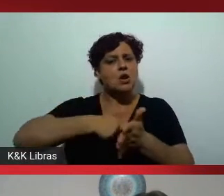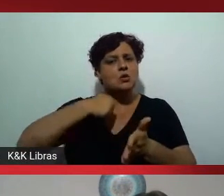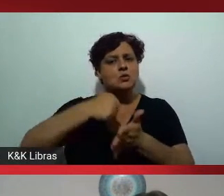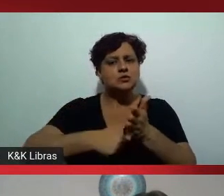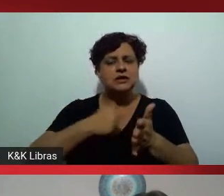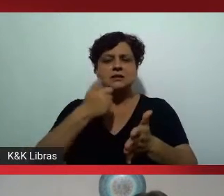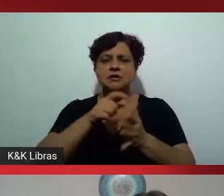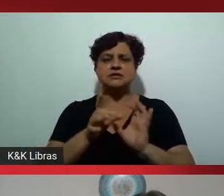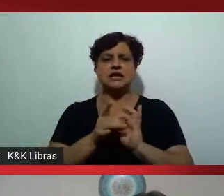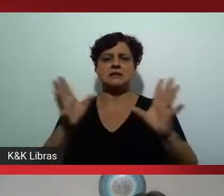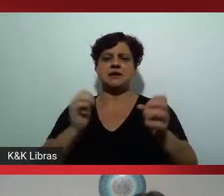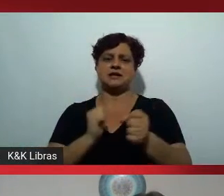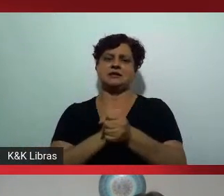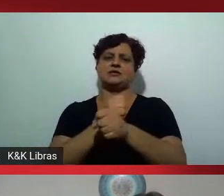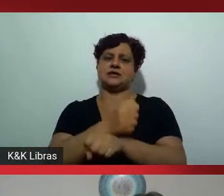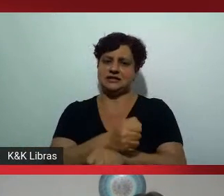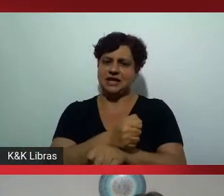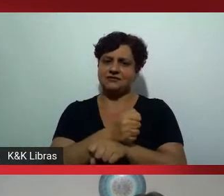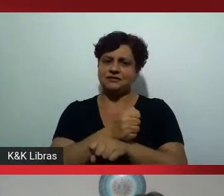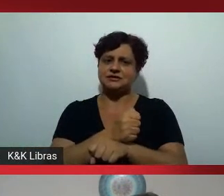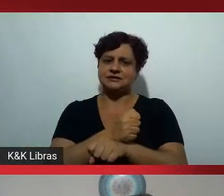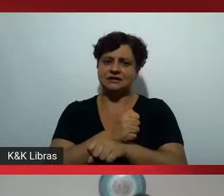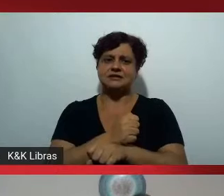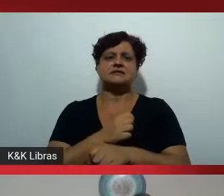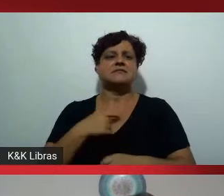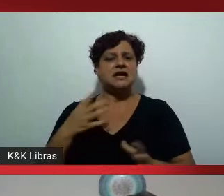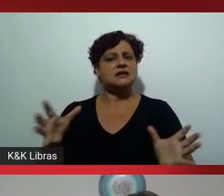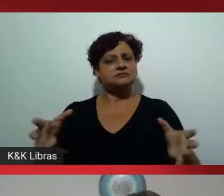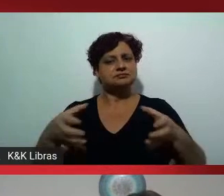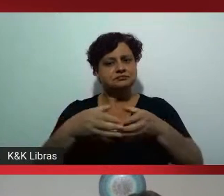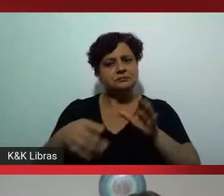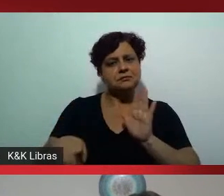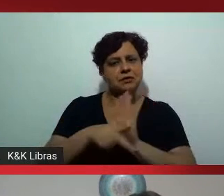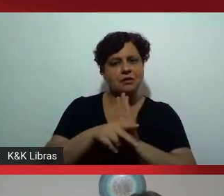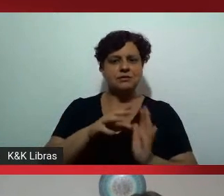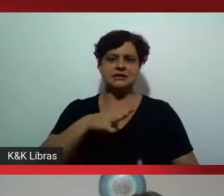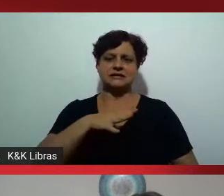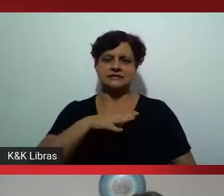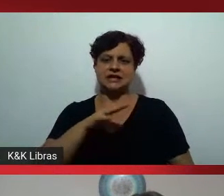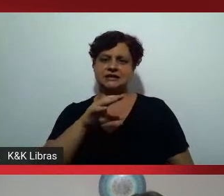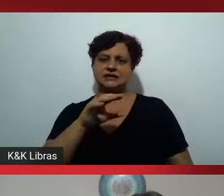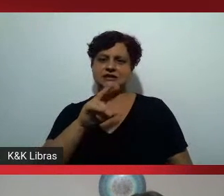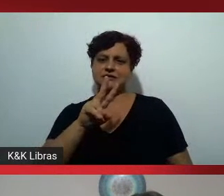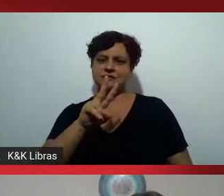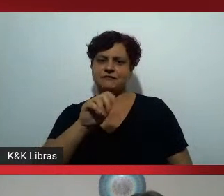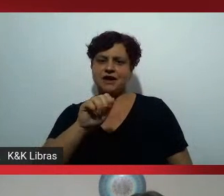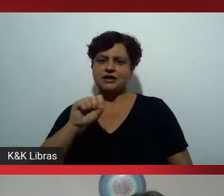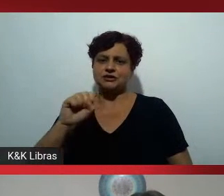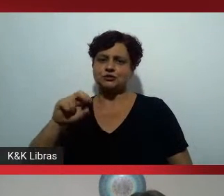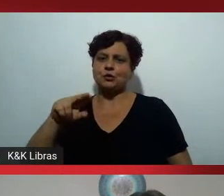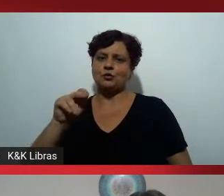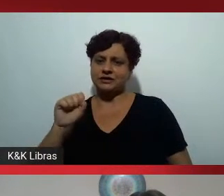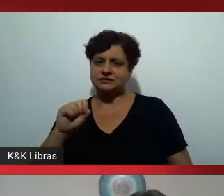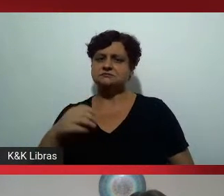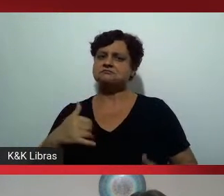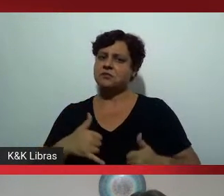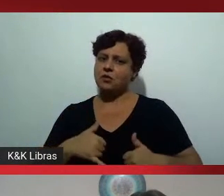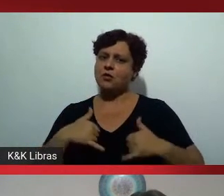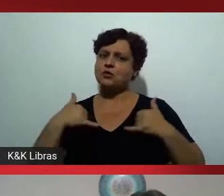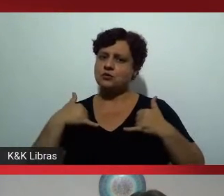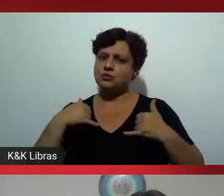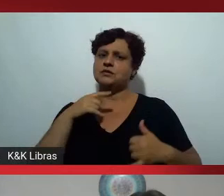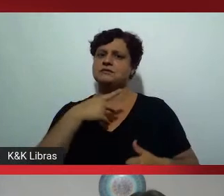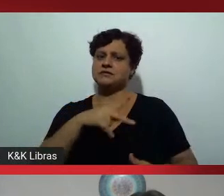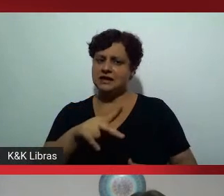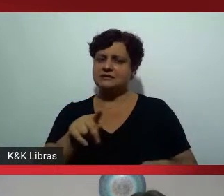escravos negros no Brasil né o Manoel Congo é nosso é de Vassouras a história dele está aqui nós temos muito orgulho dessa dessa raiz